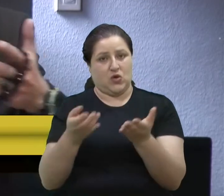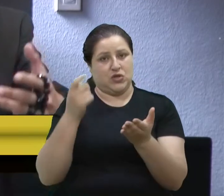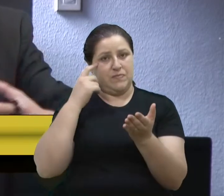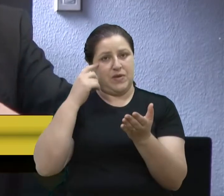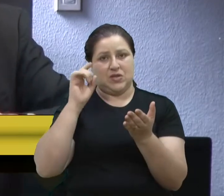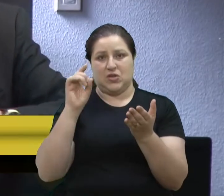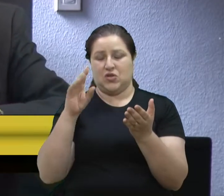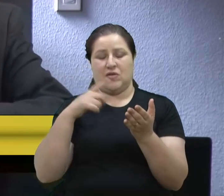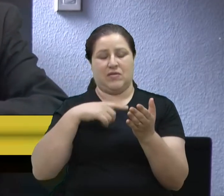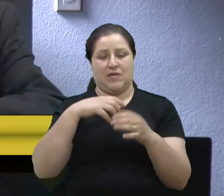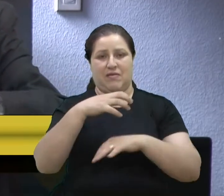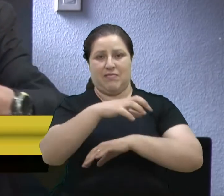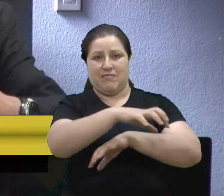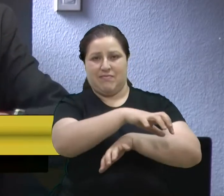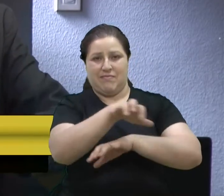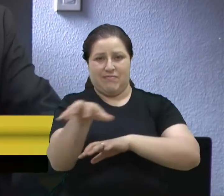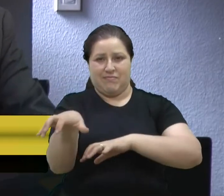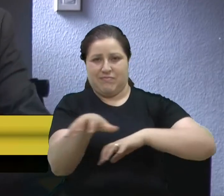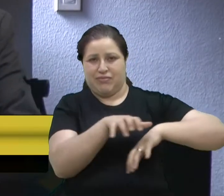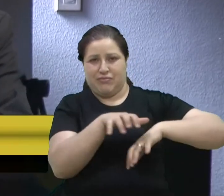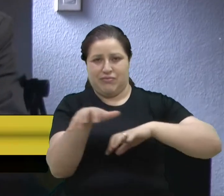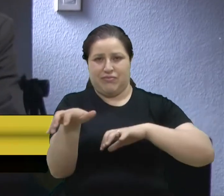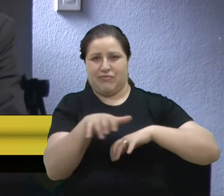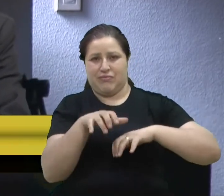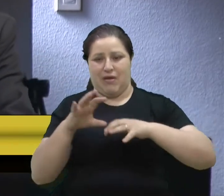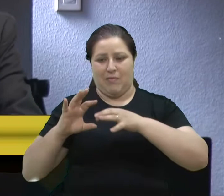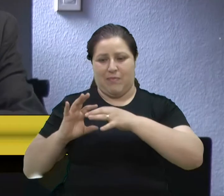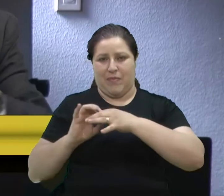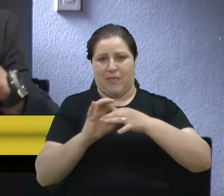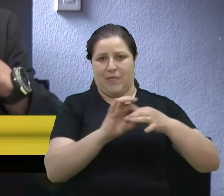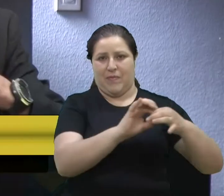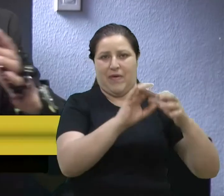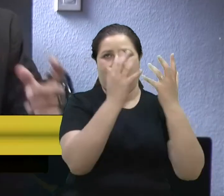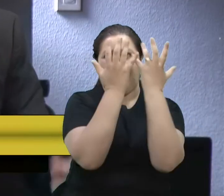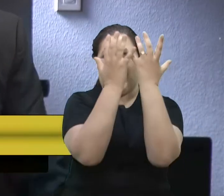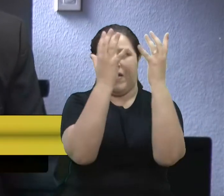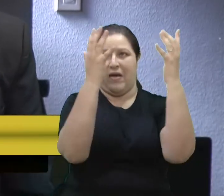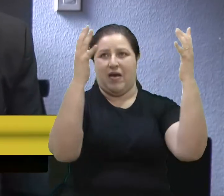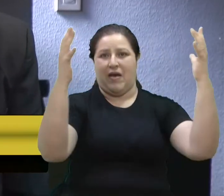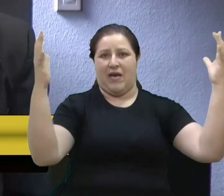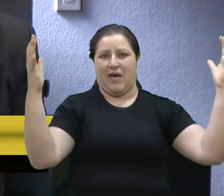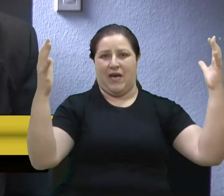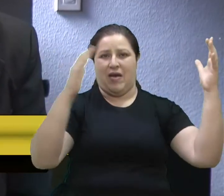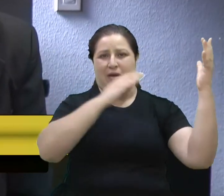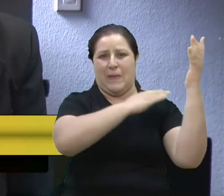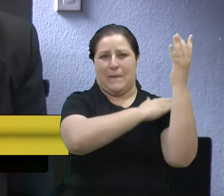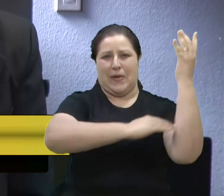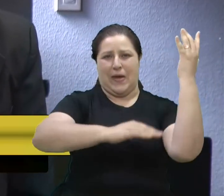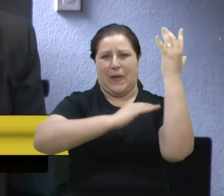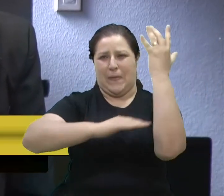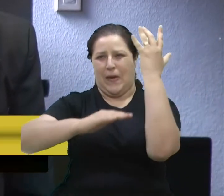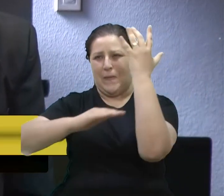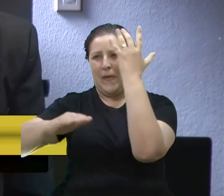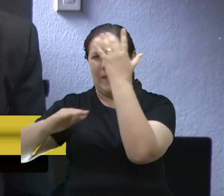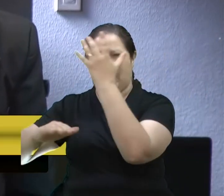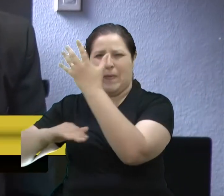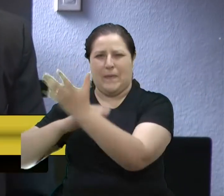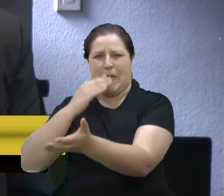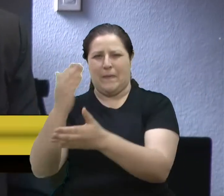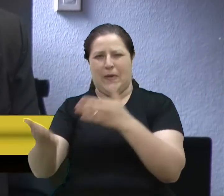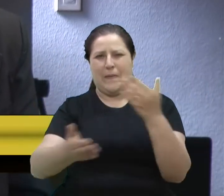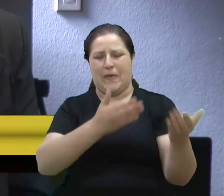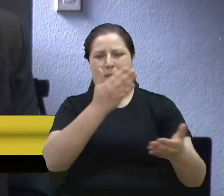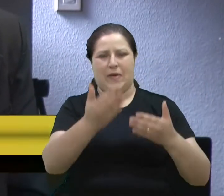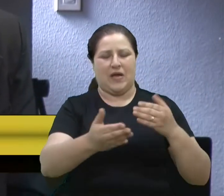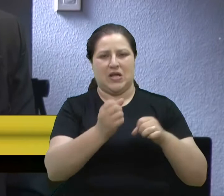aqueles tratores com altas correntonas que destrói milhares e milhares de hectares por dia. Então, a gente